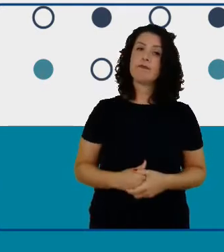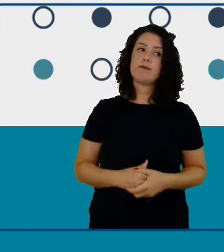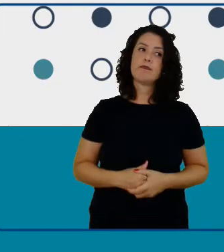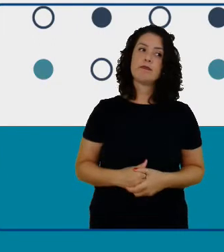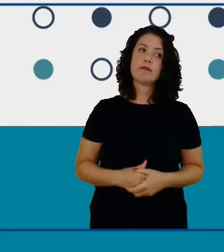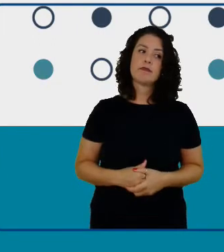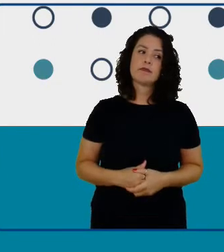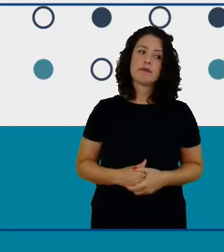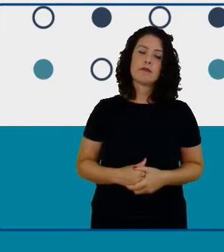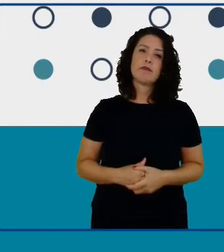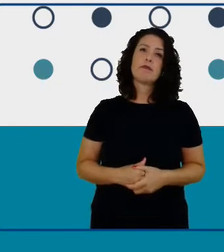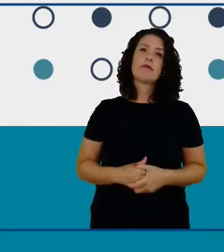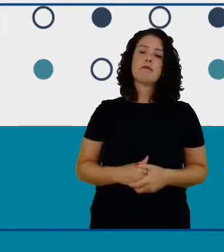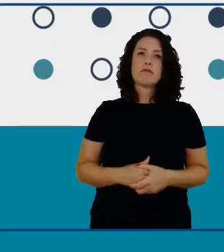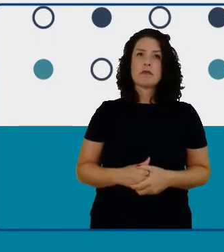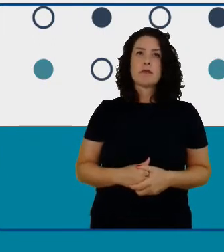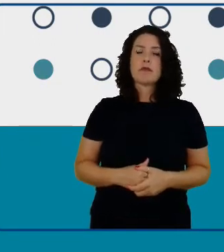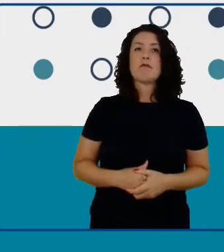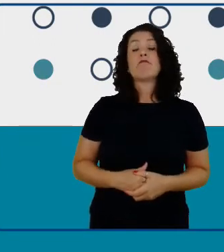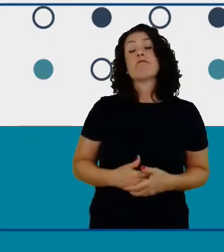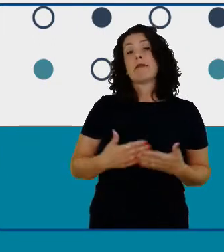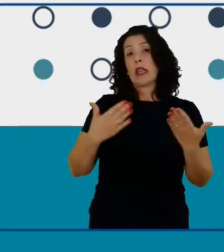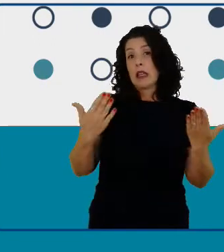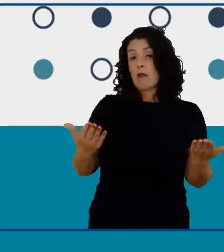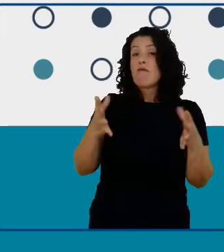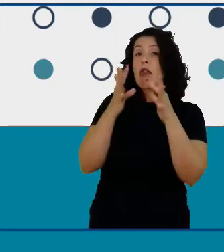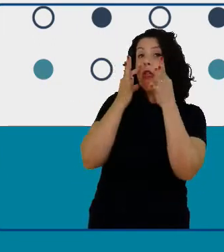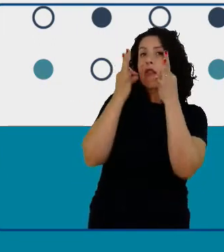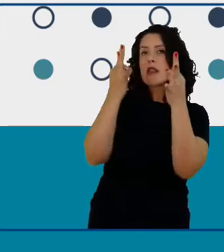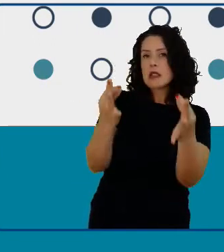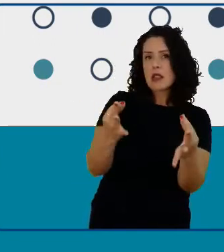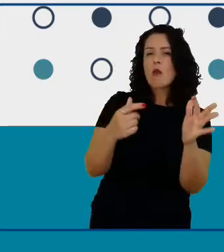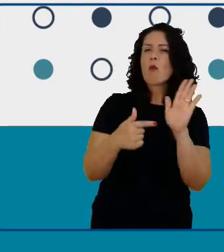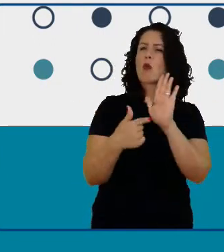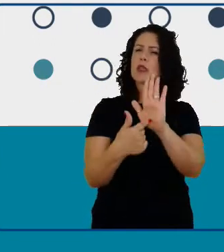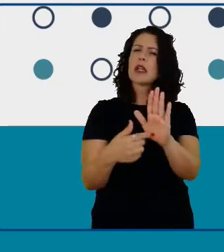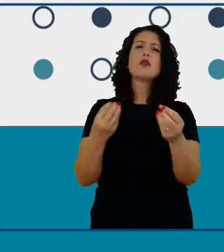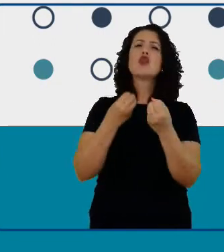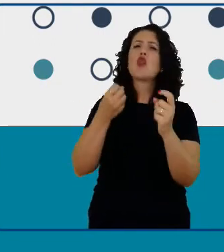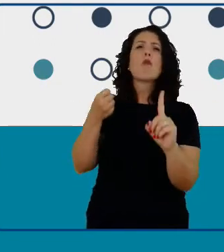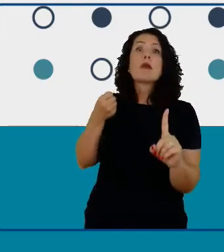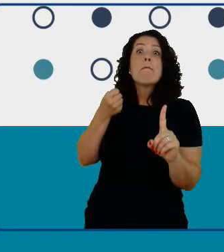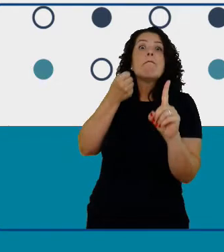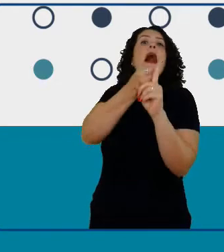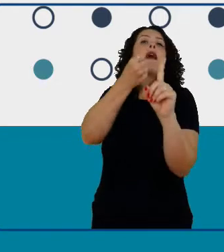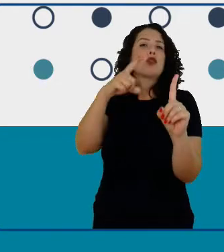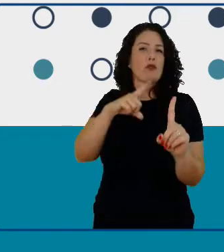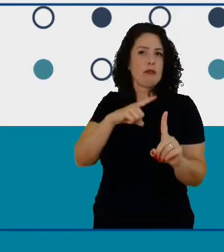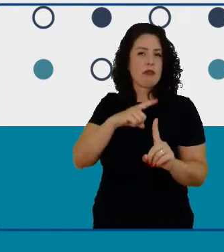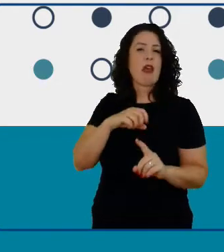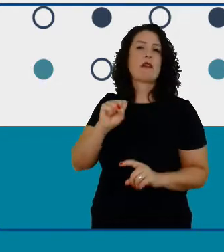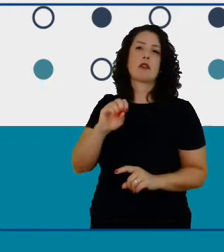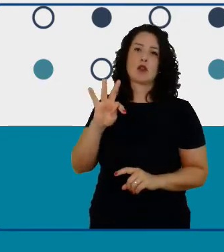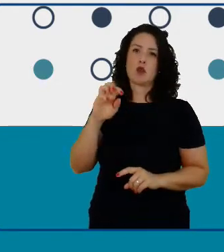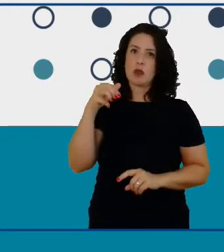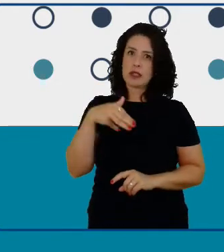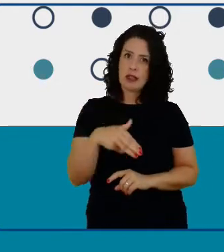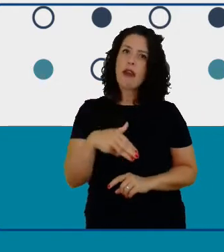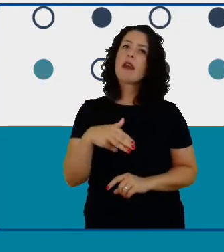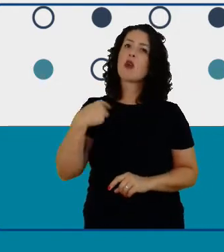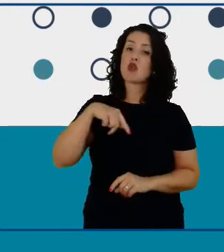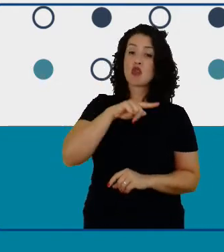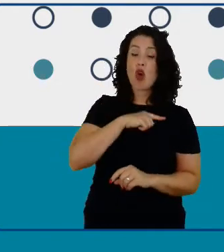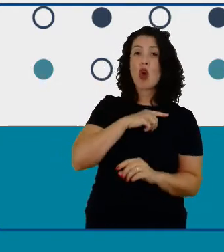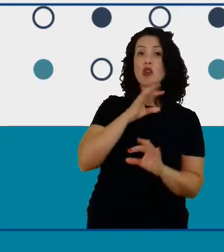só para observar as evidências de impacto do que temos feito com os nossos projetos STEM